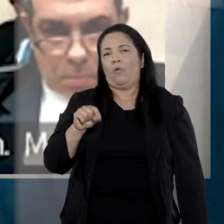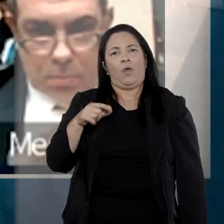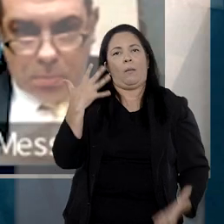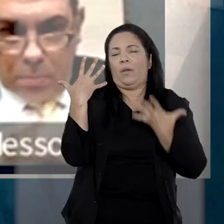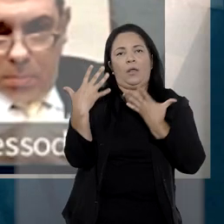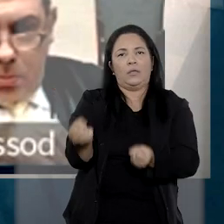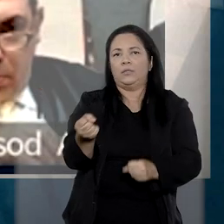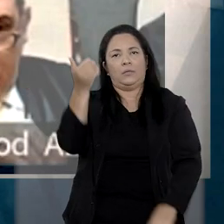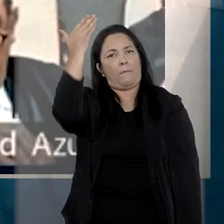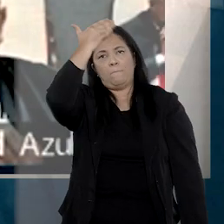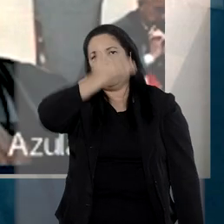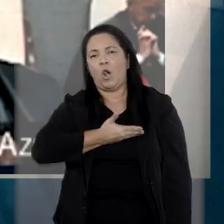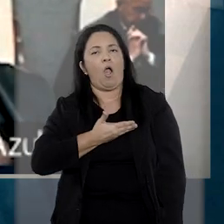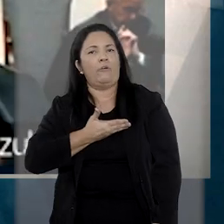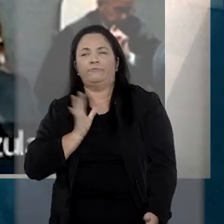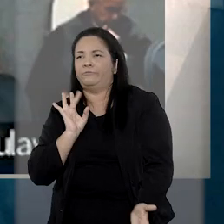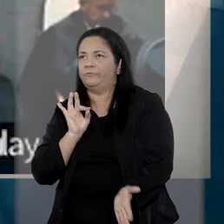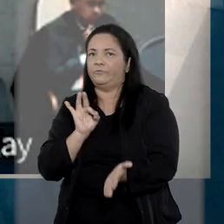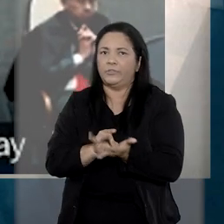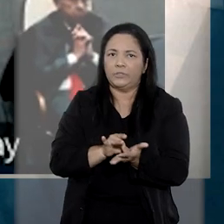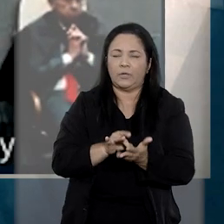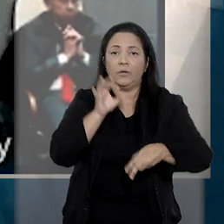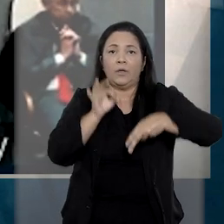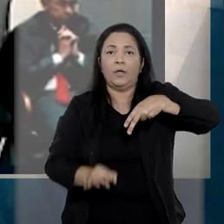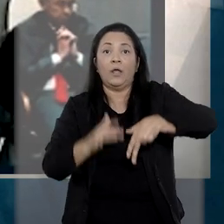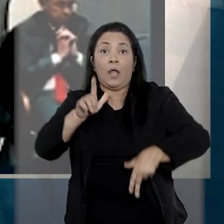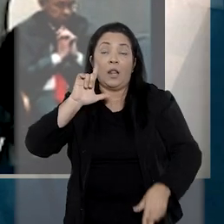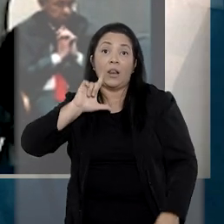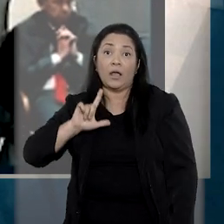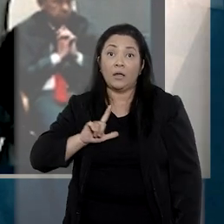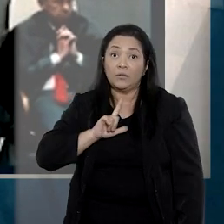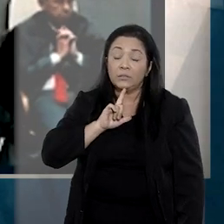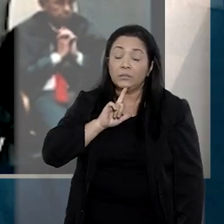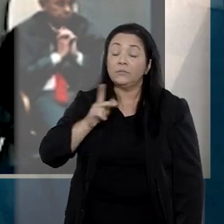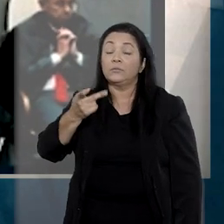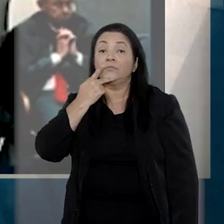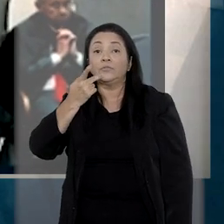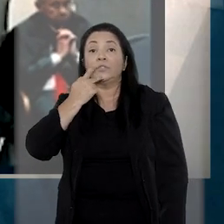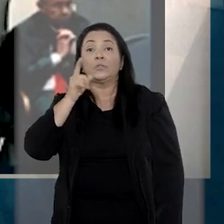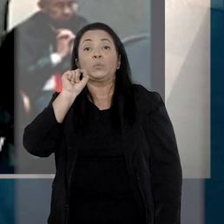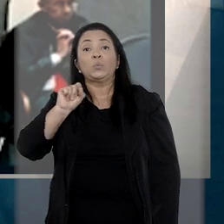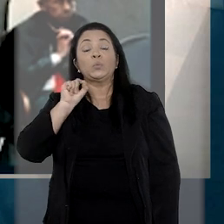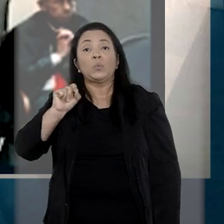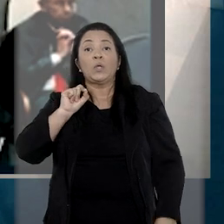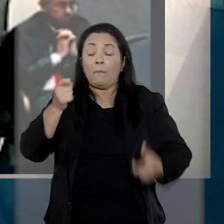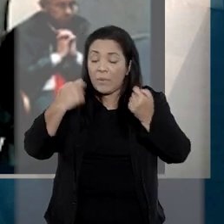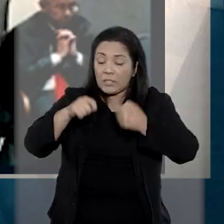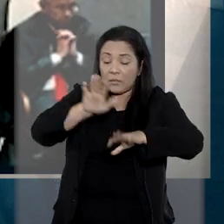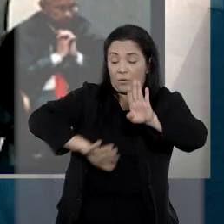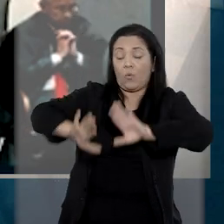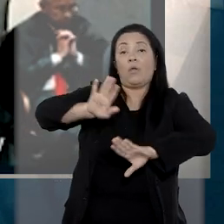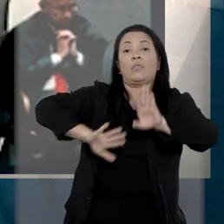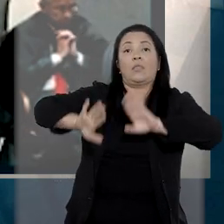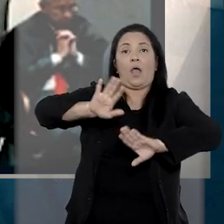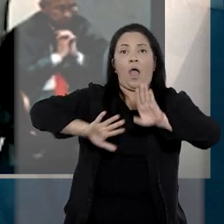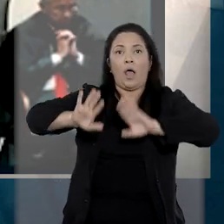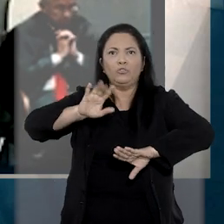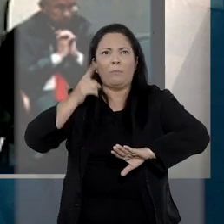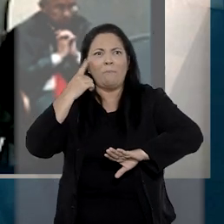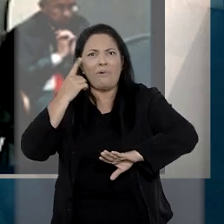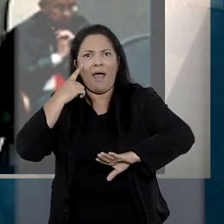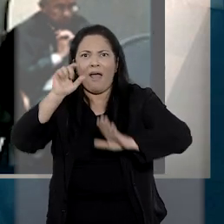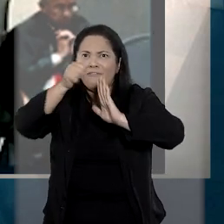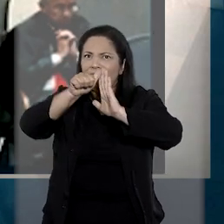prova cabal de crime. A relatora, ministra Laurita Vaz, apontou que há circunstâncias que exigem maior cuidado na